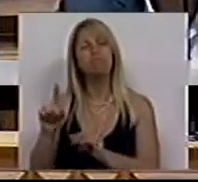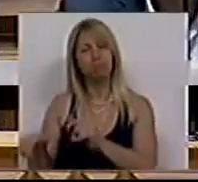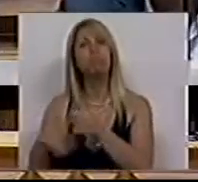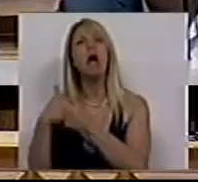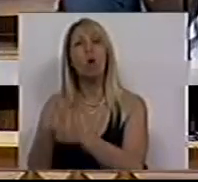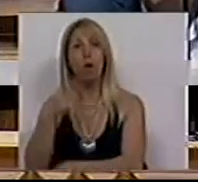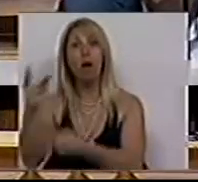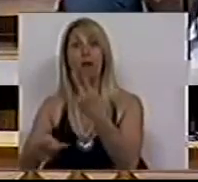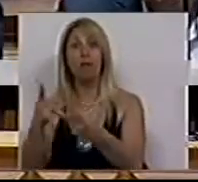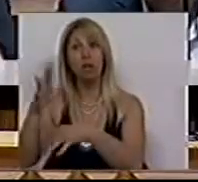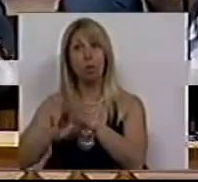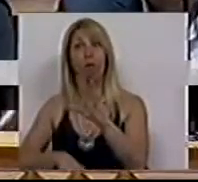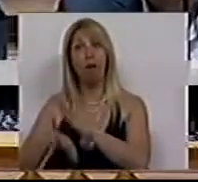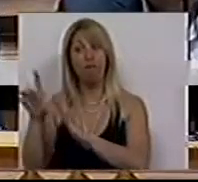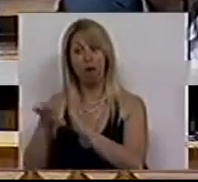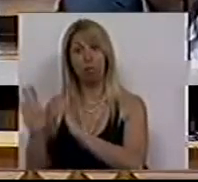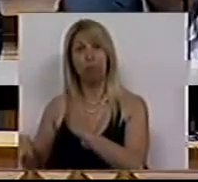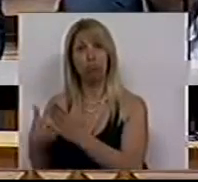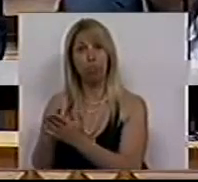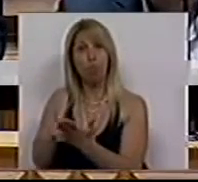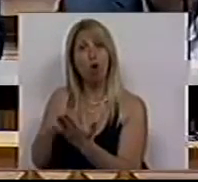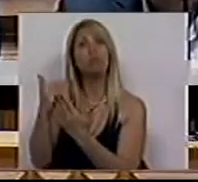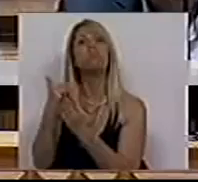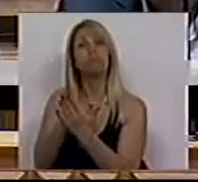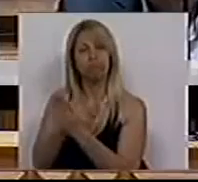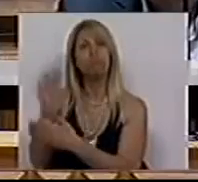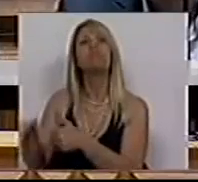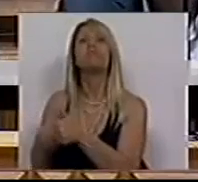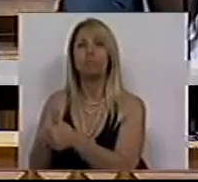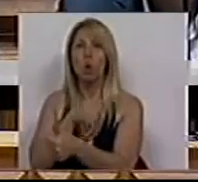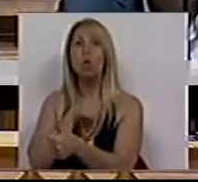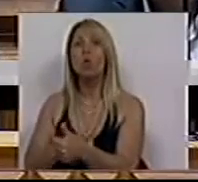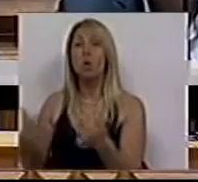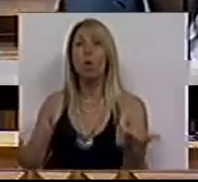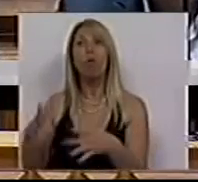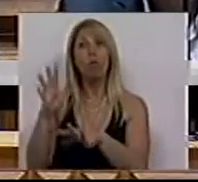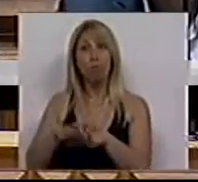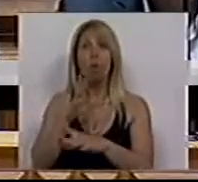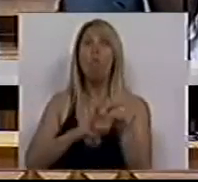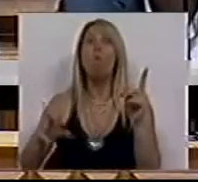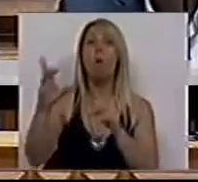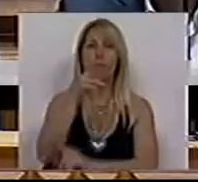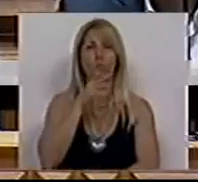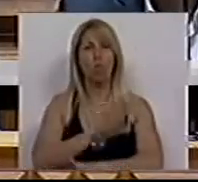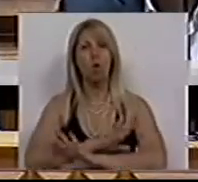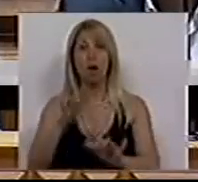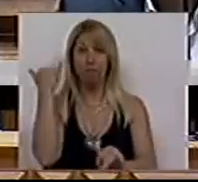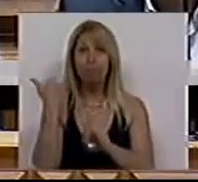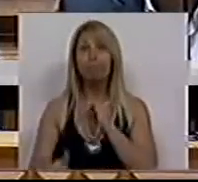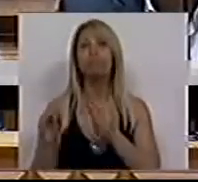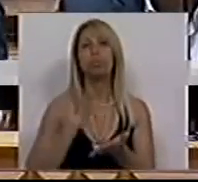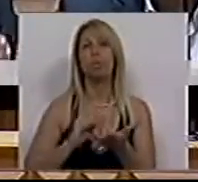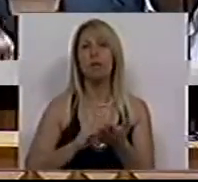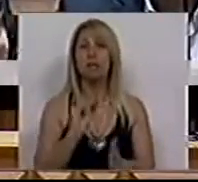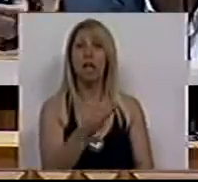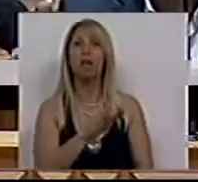feito nestas iniciativas legislativas, nomeadamente no que diz respeito ao aumento dramático do risco de pobreza infantil, à denúncia